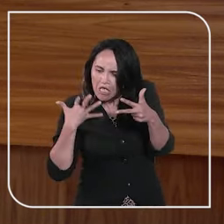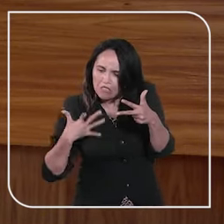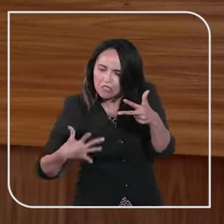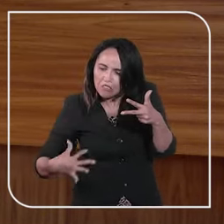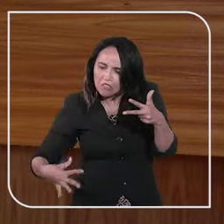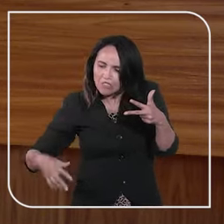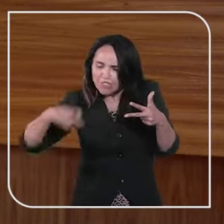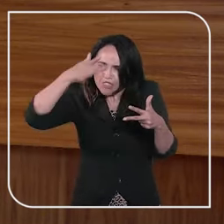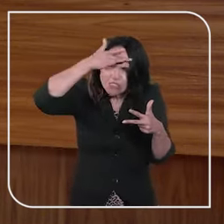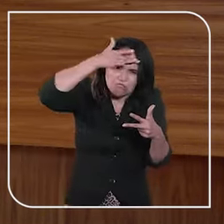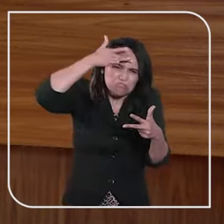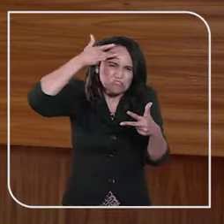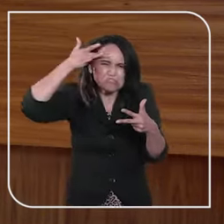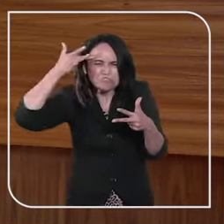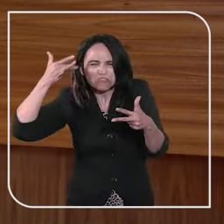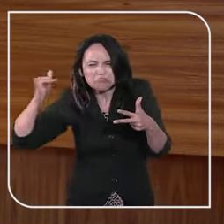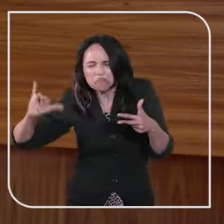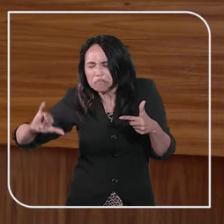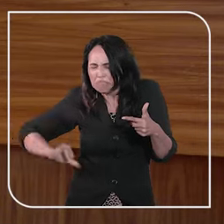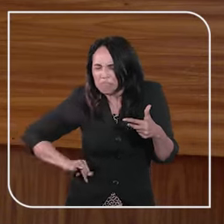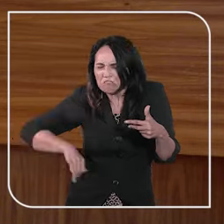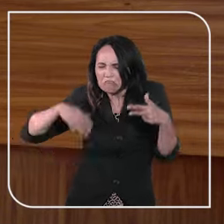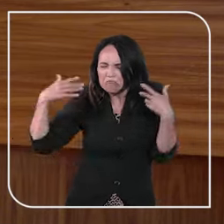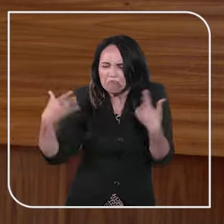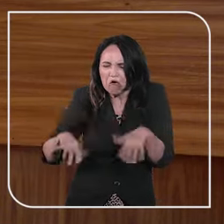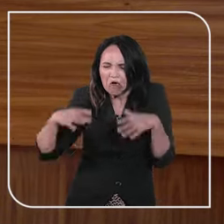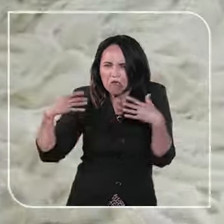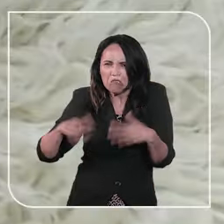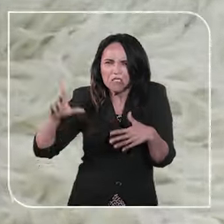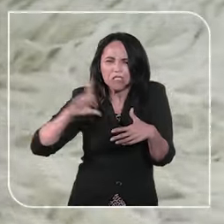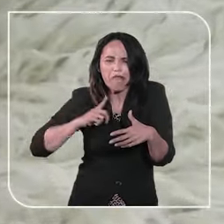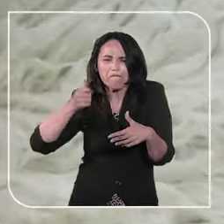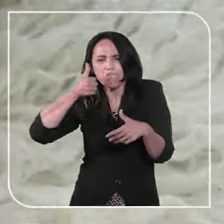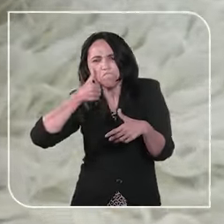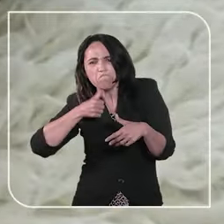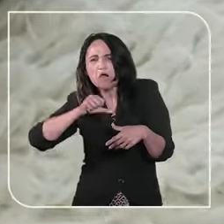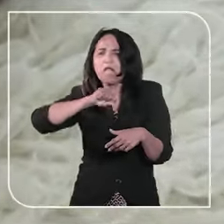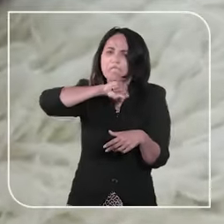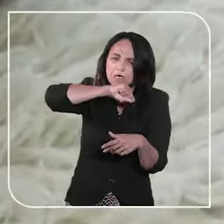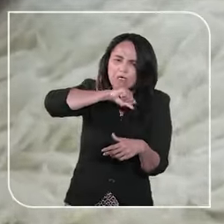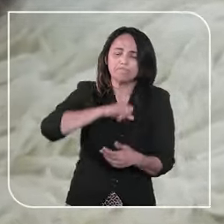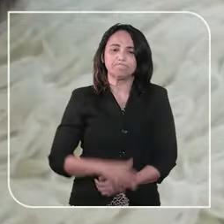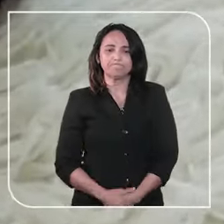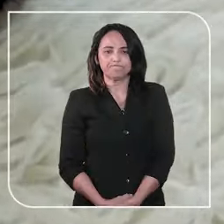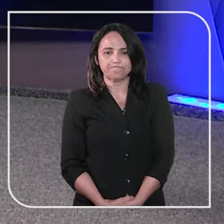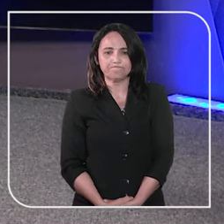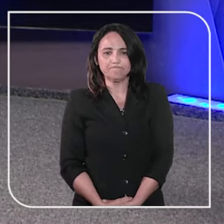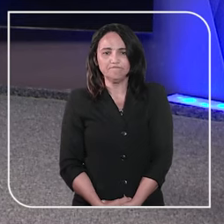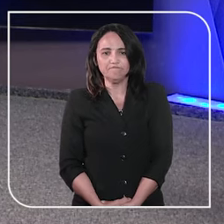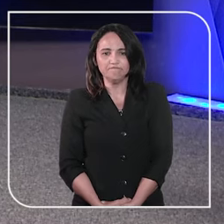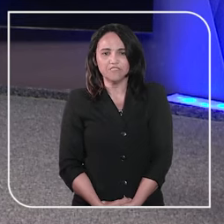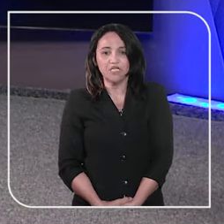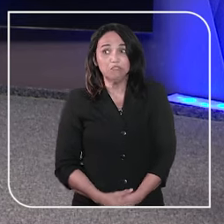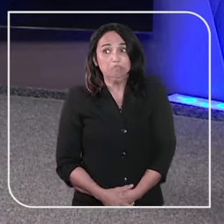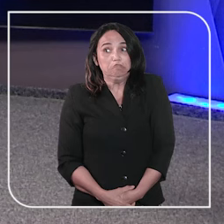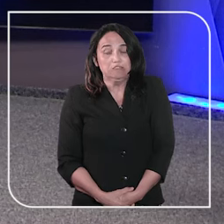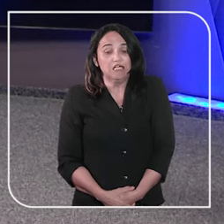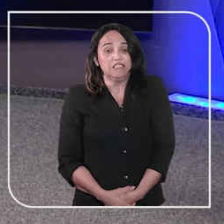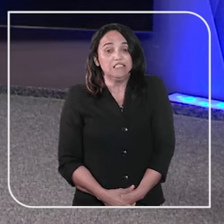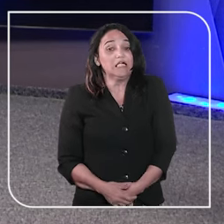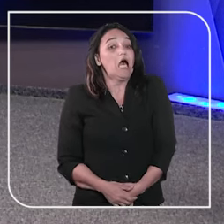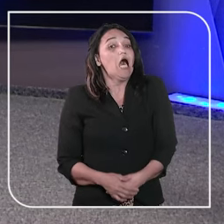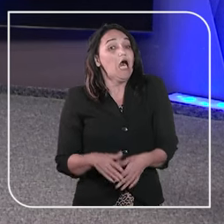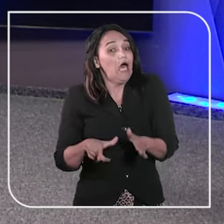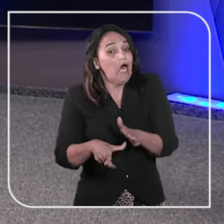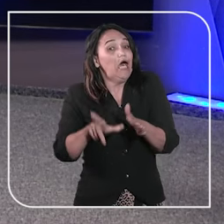sofrem, que têm pai, que têm mãe, que precisam minimamente de uma mínima dignidade de vida. E antes de